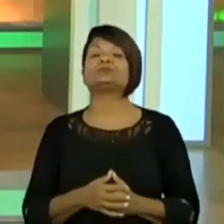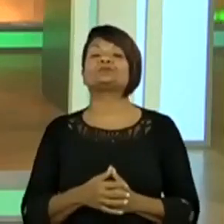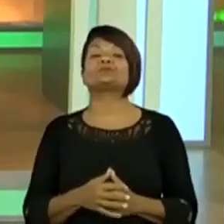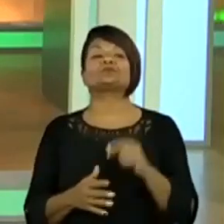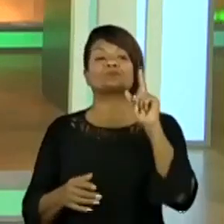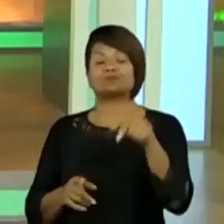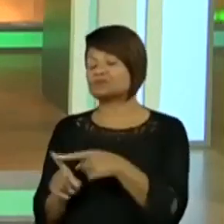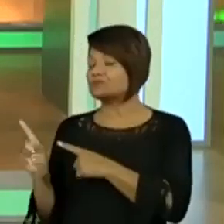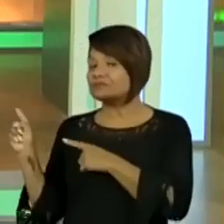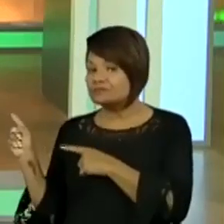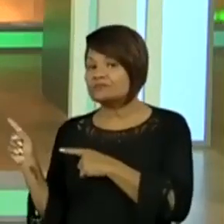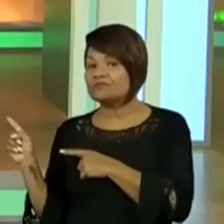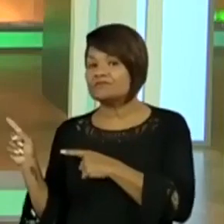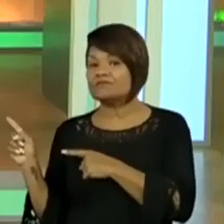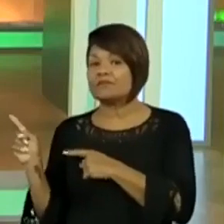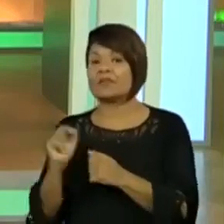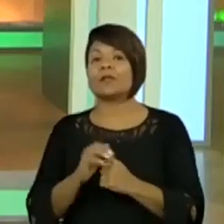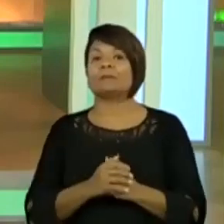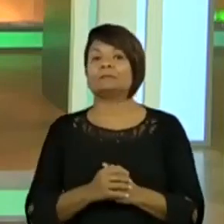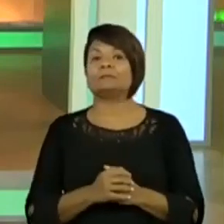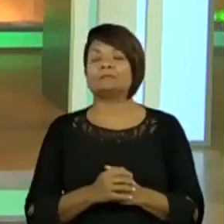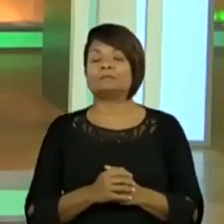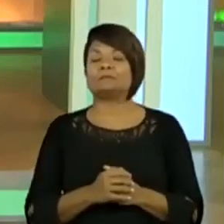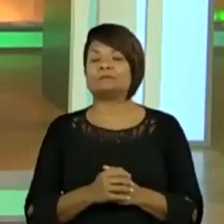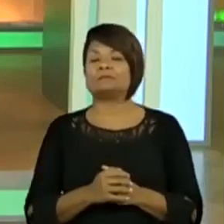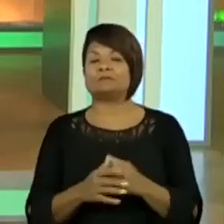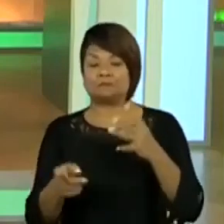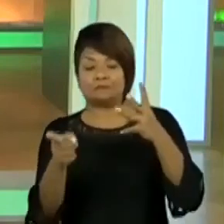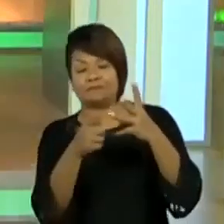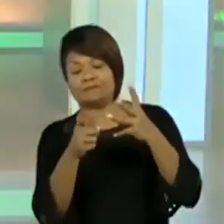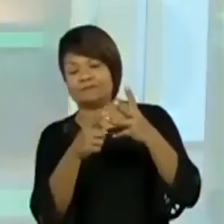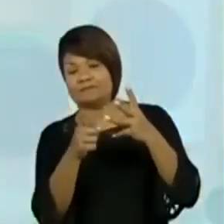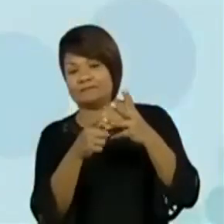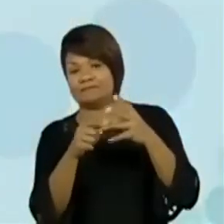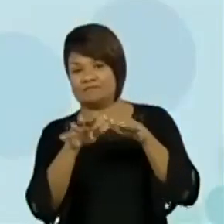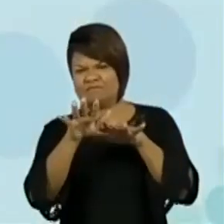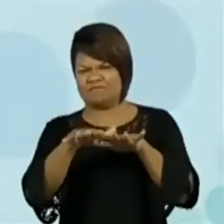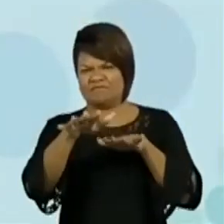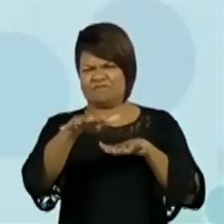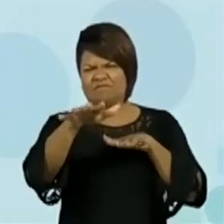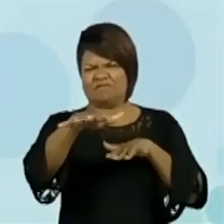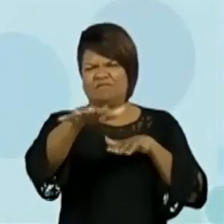é esse daqui, o trânsito. Vixe, o trânsito é seríssimo, hein?